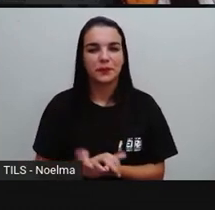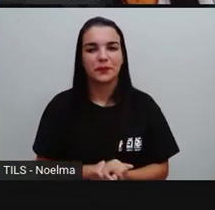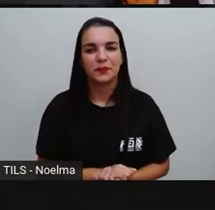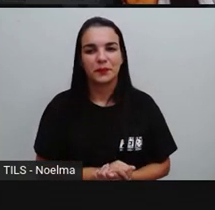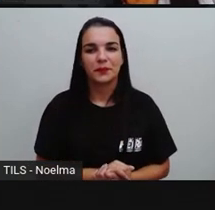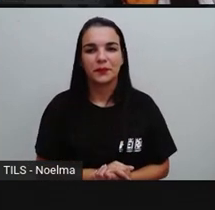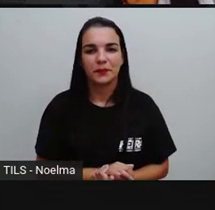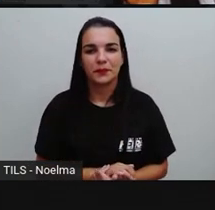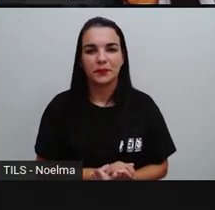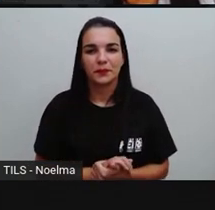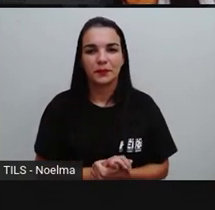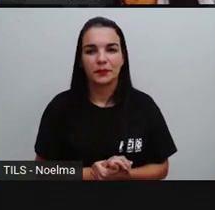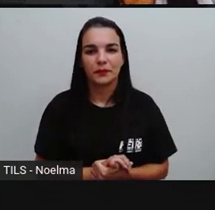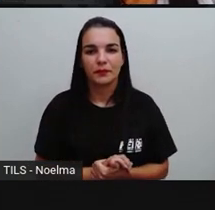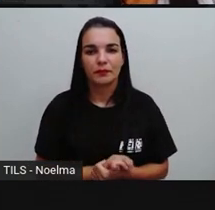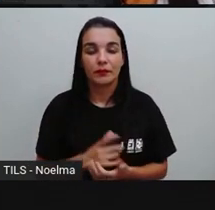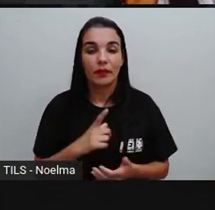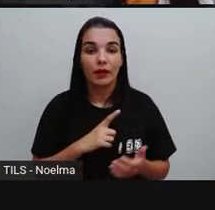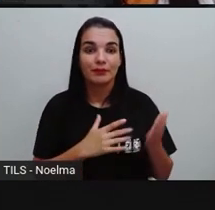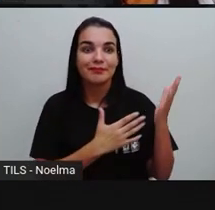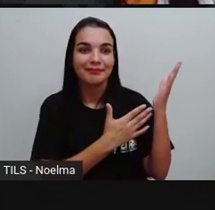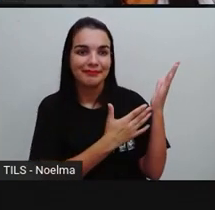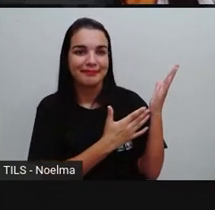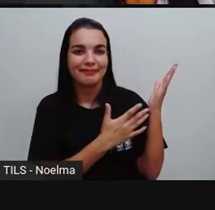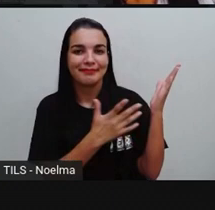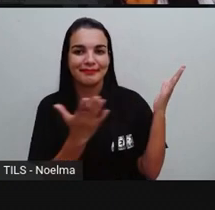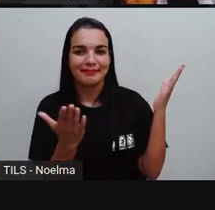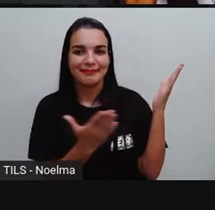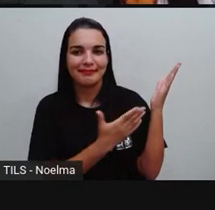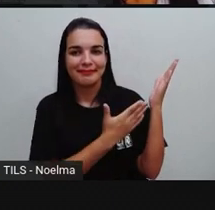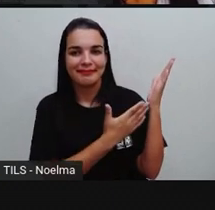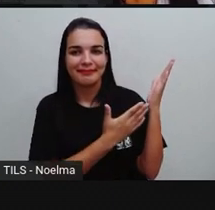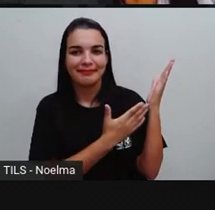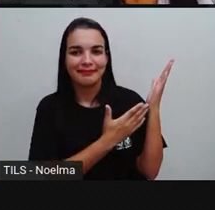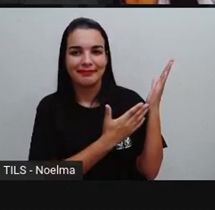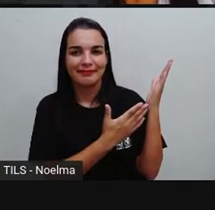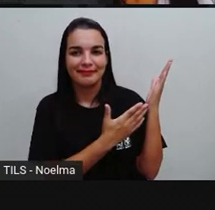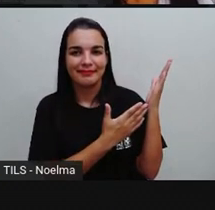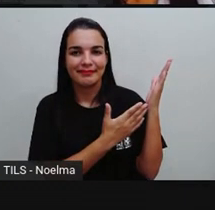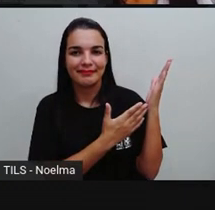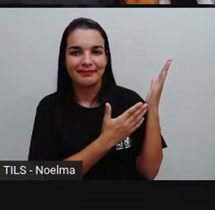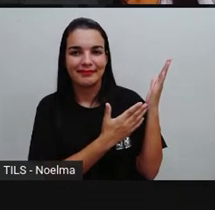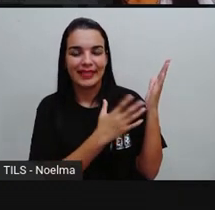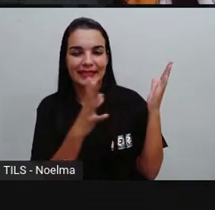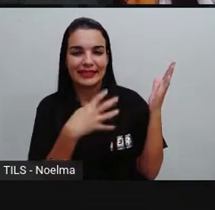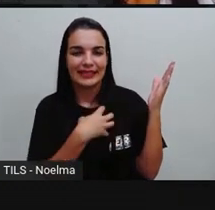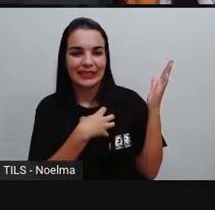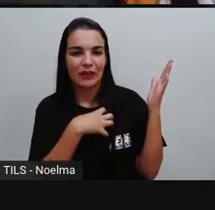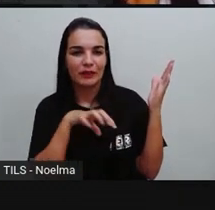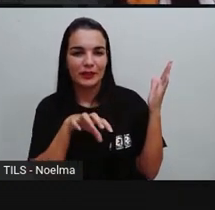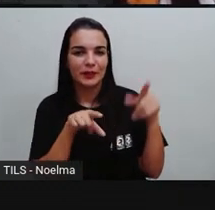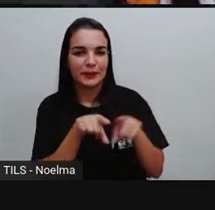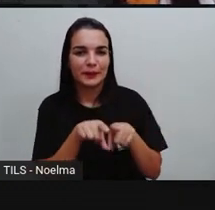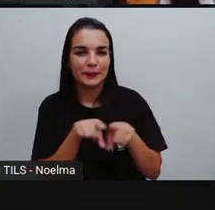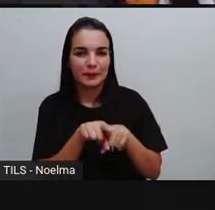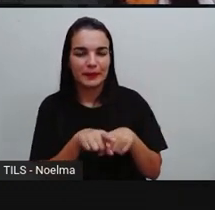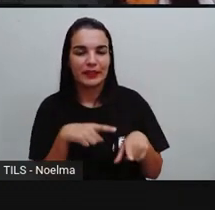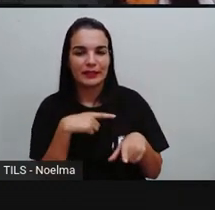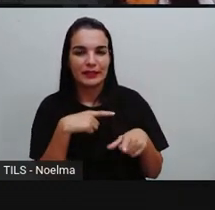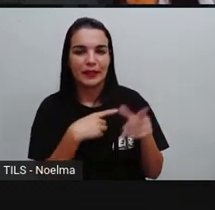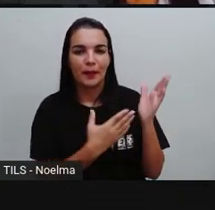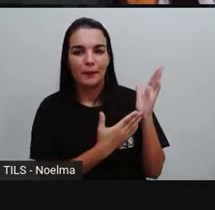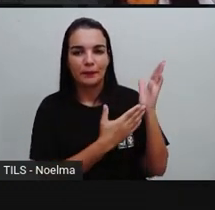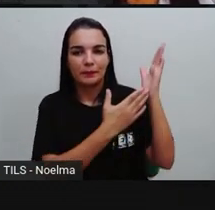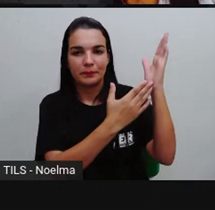Brasil. aqui nós temos o Palácio Rio Branco na Praça Tomé de Souza, em homenagem a esse